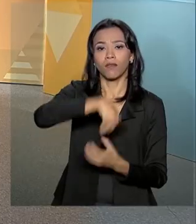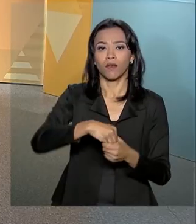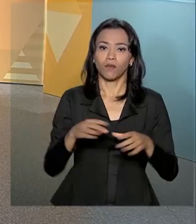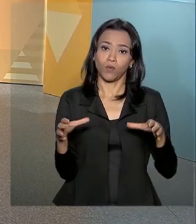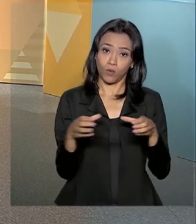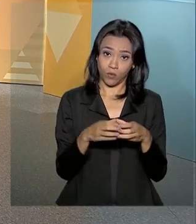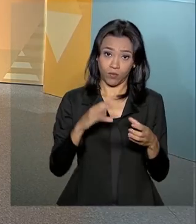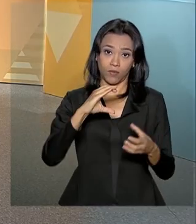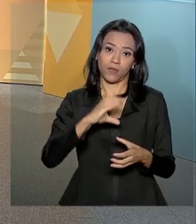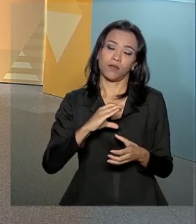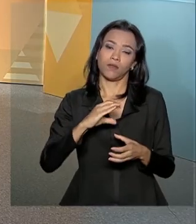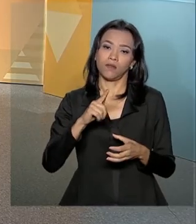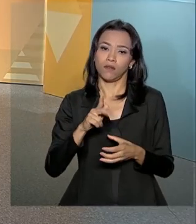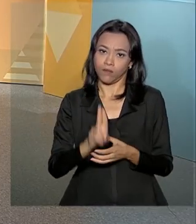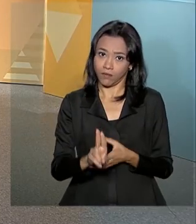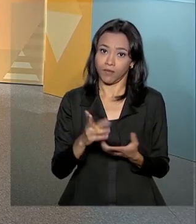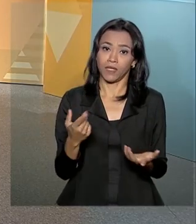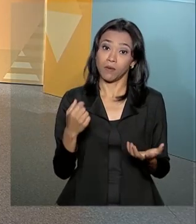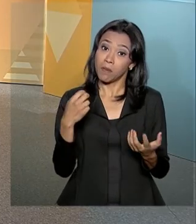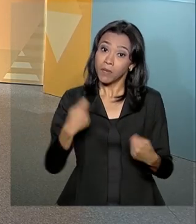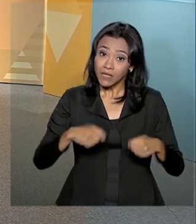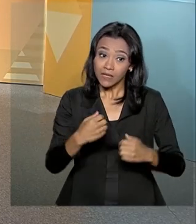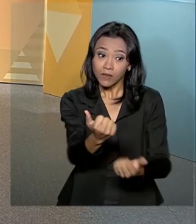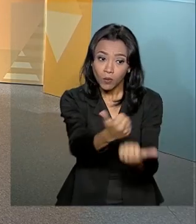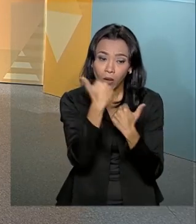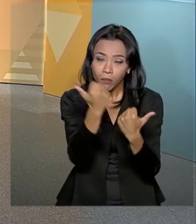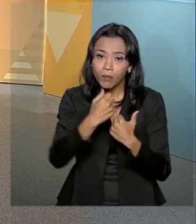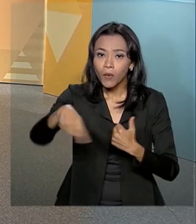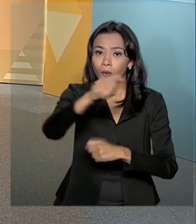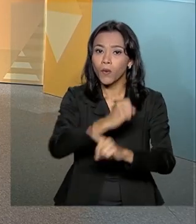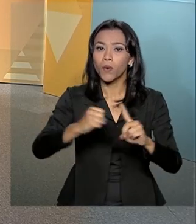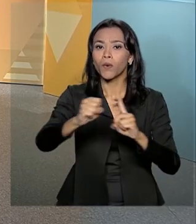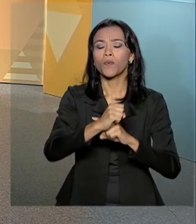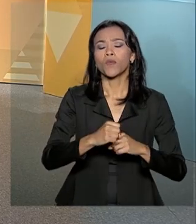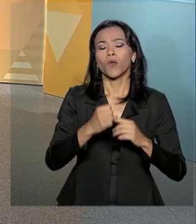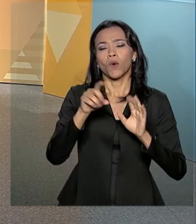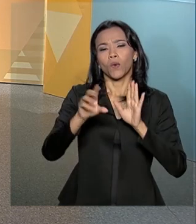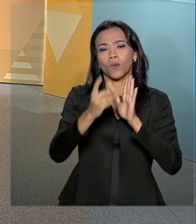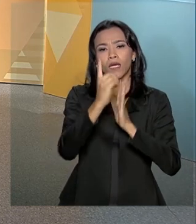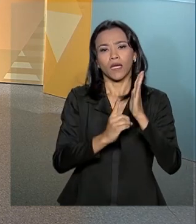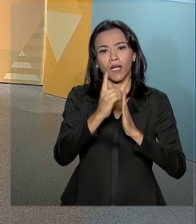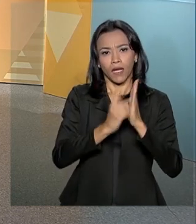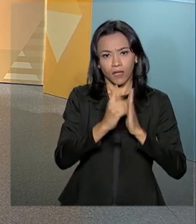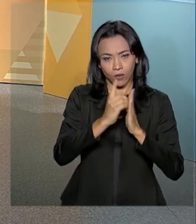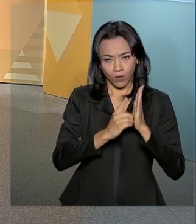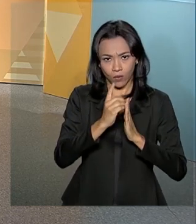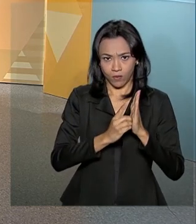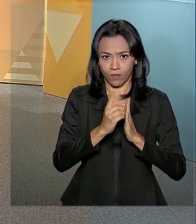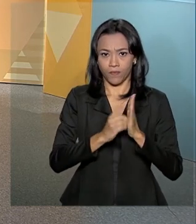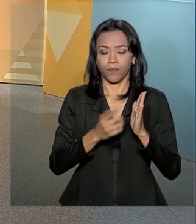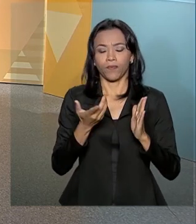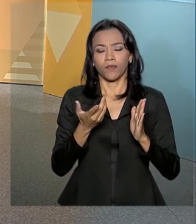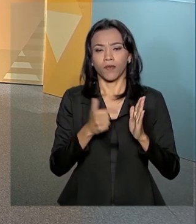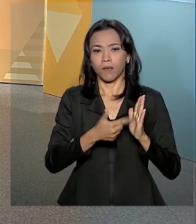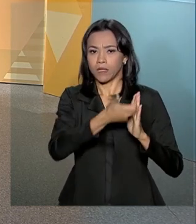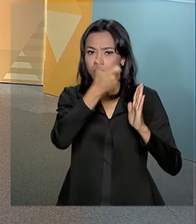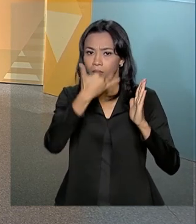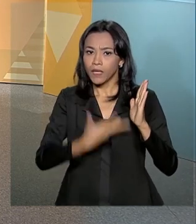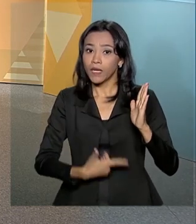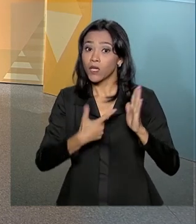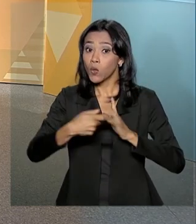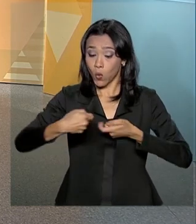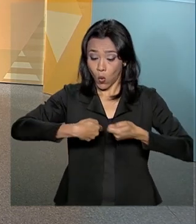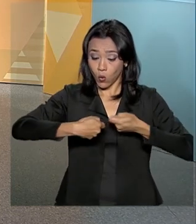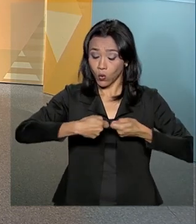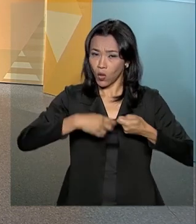envolvimento de todos, do cidadão, o Decreto-Lei 200 traz a previsão no seu artigo 13, que o controle